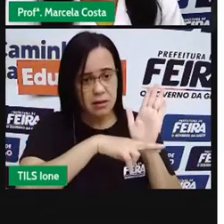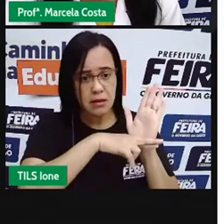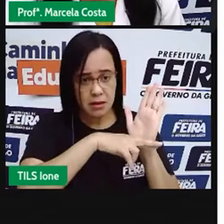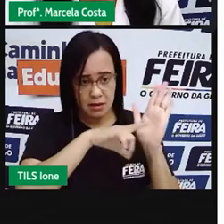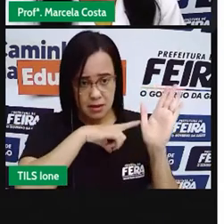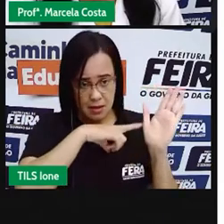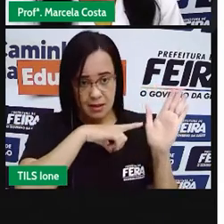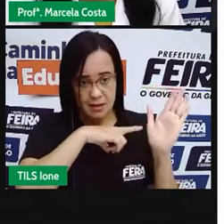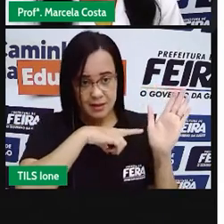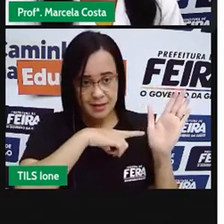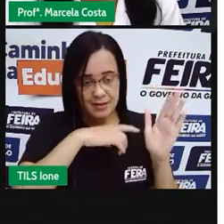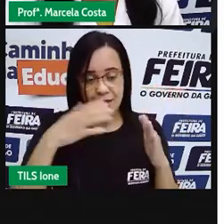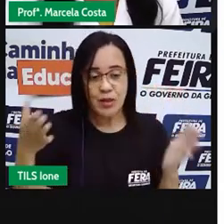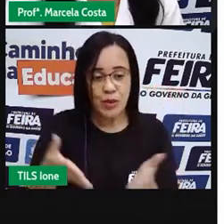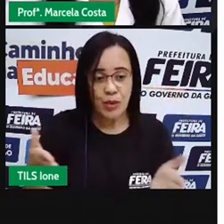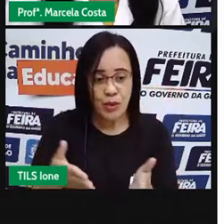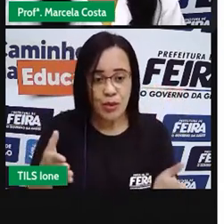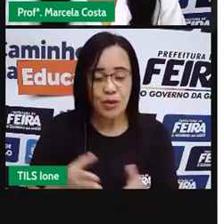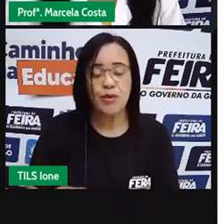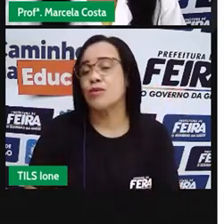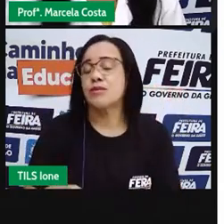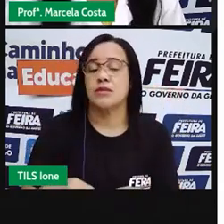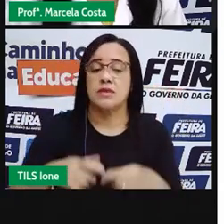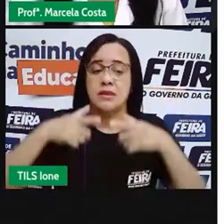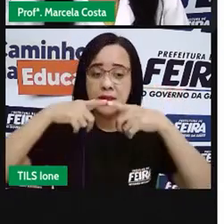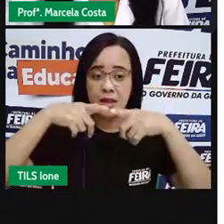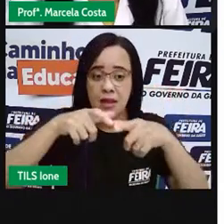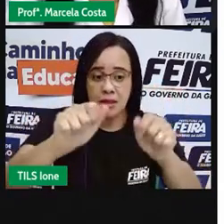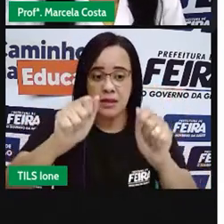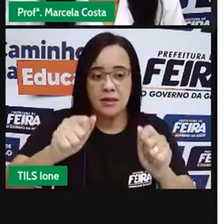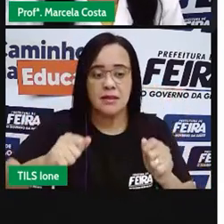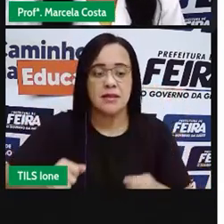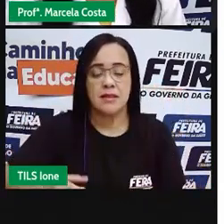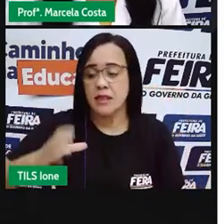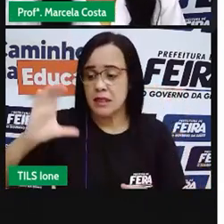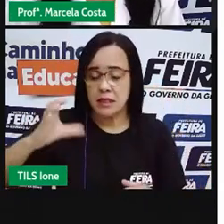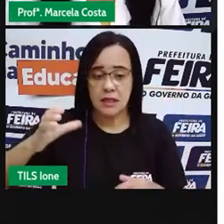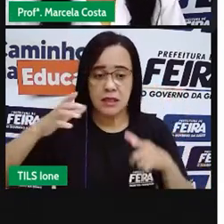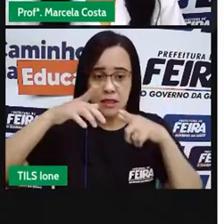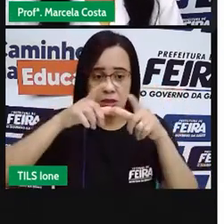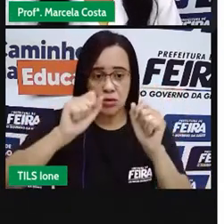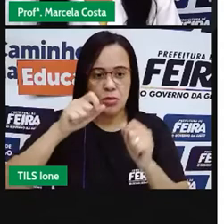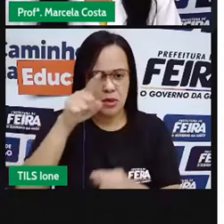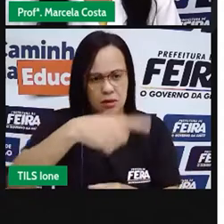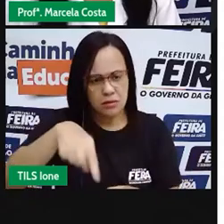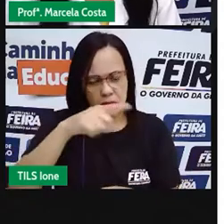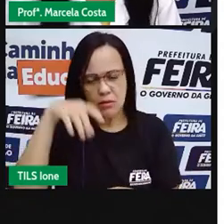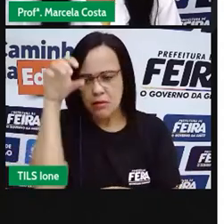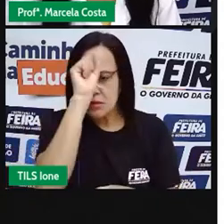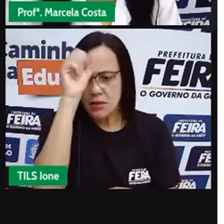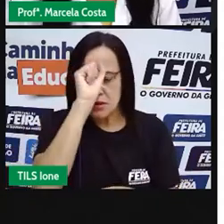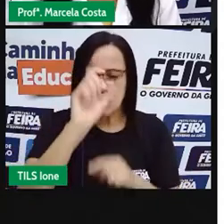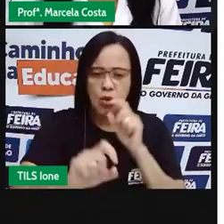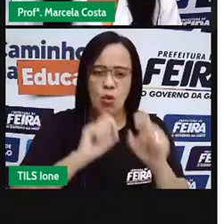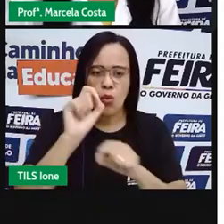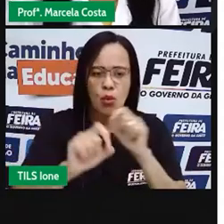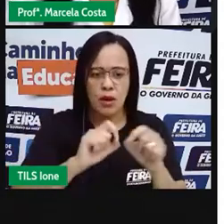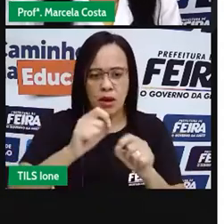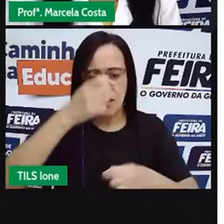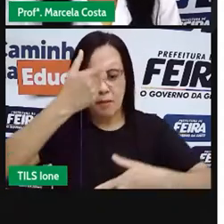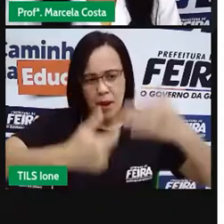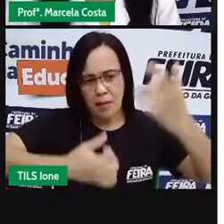Então, hoje, na aula do Seito de Mana, filha, cara, vocês vão aprender a descrever